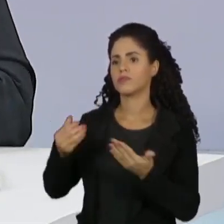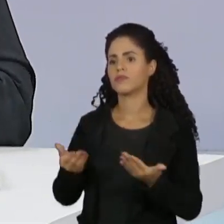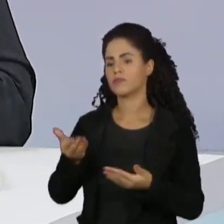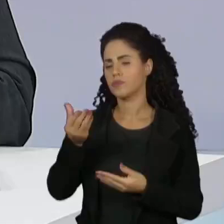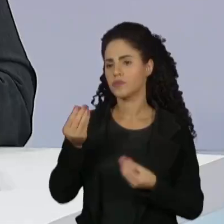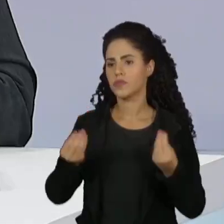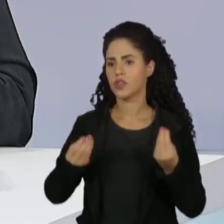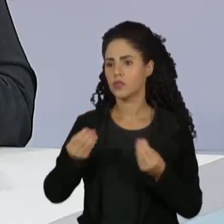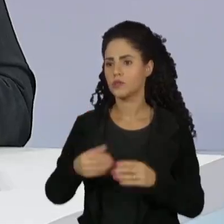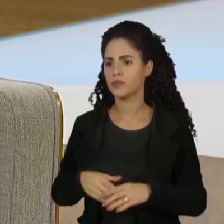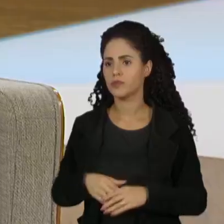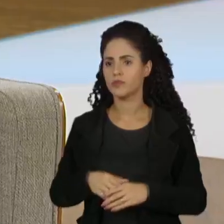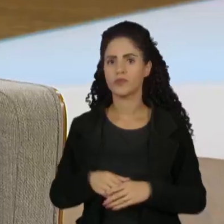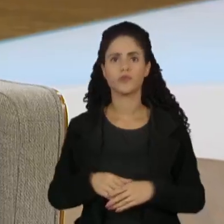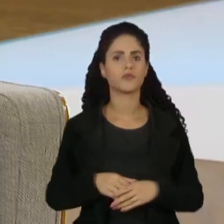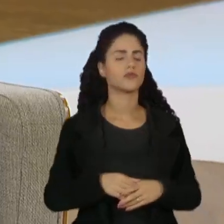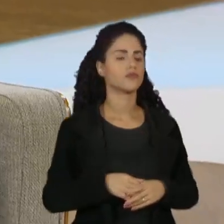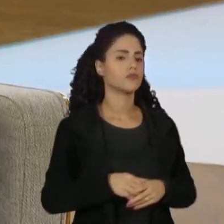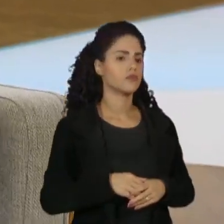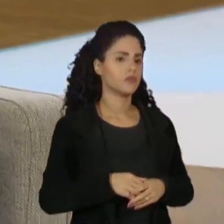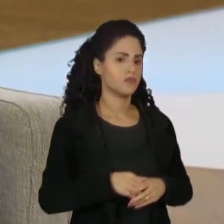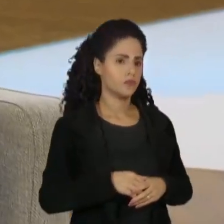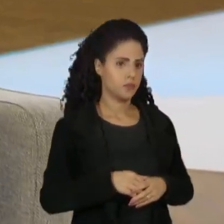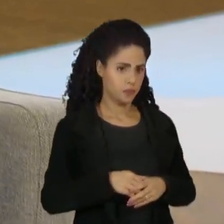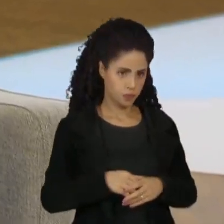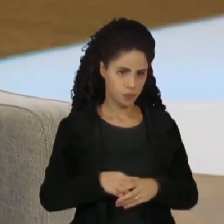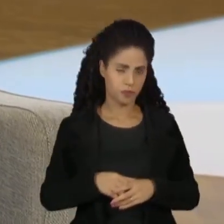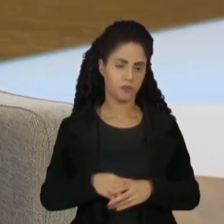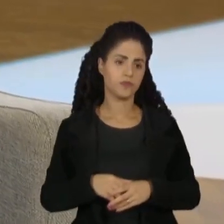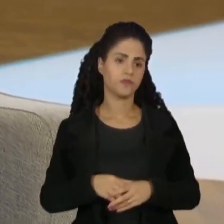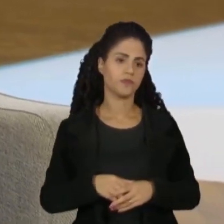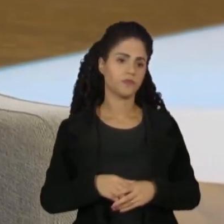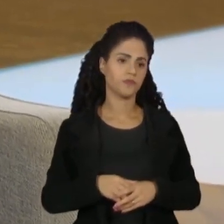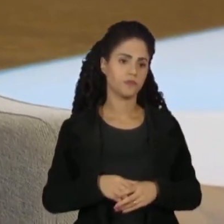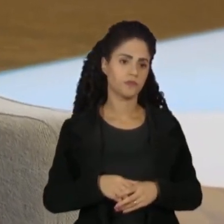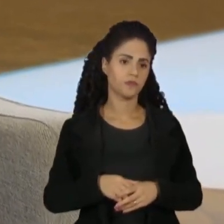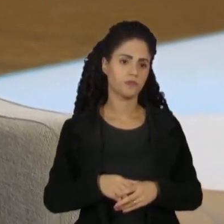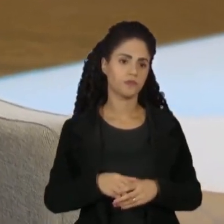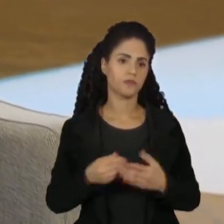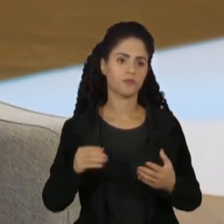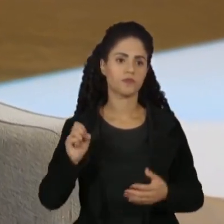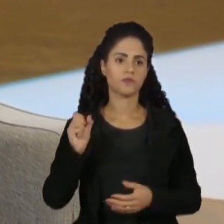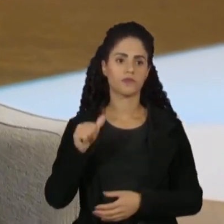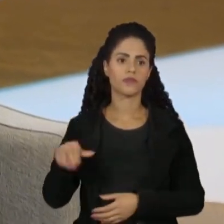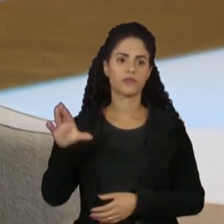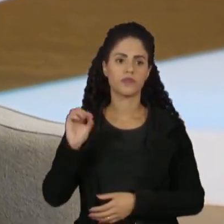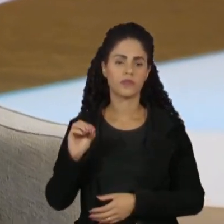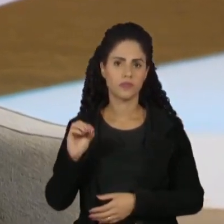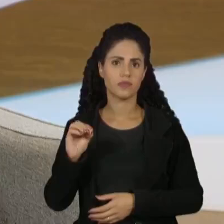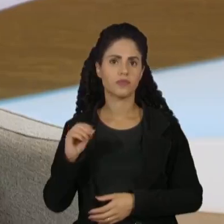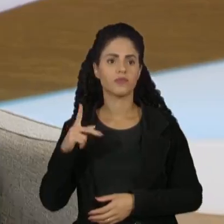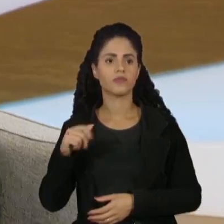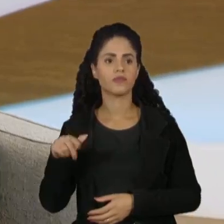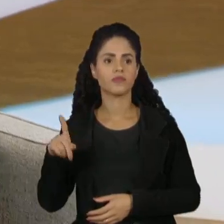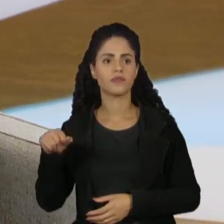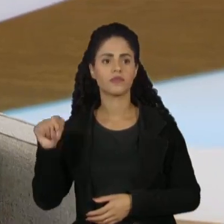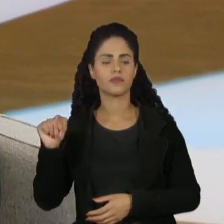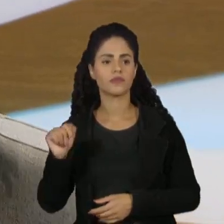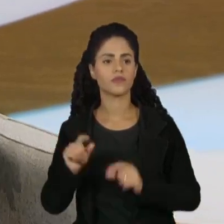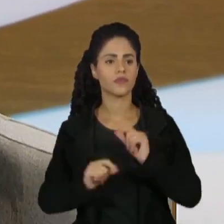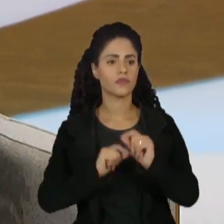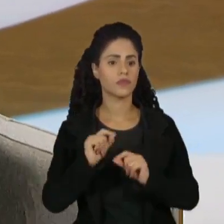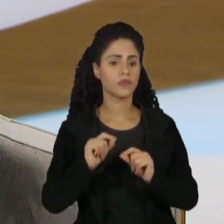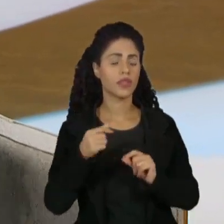do qual o senhor fez parte. Olha, Fábio, primeiro, Santo Antônio de Pádua dizia,